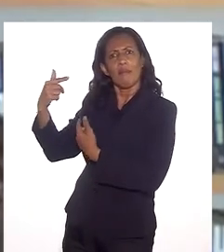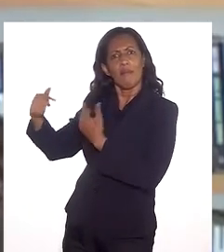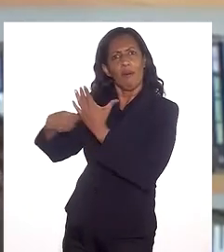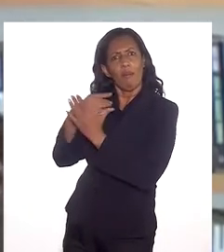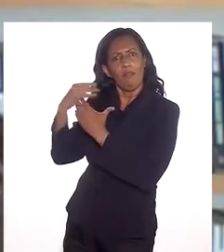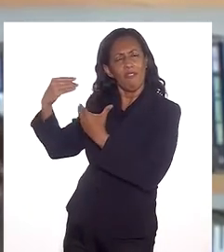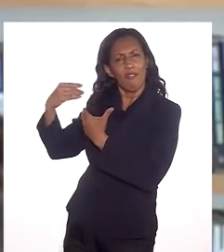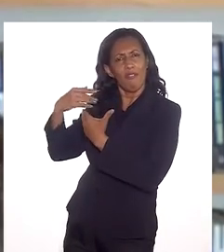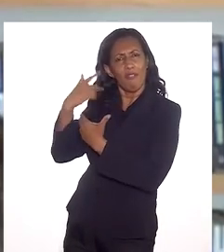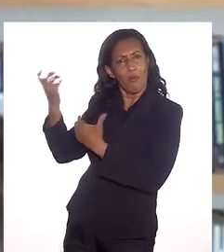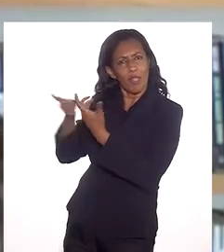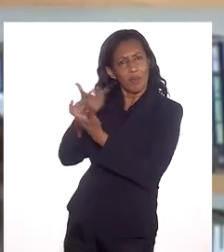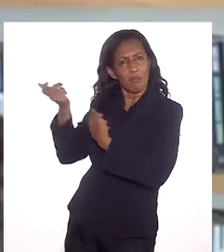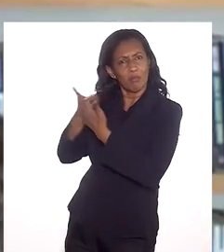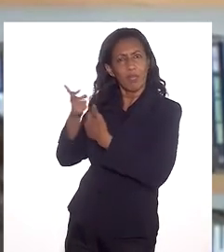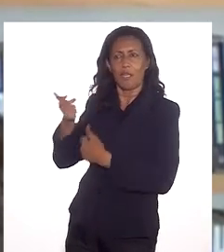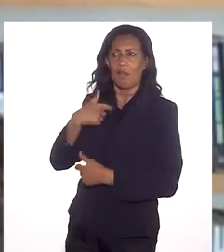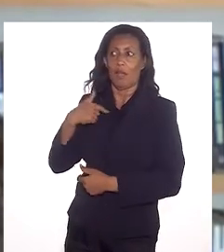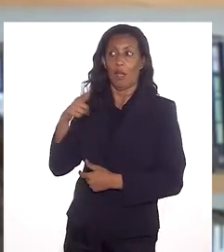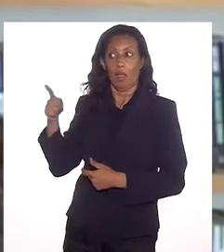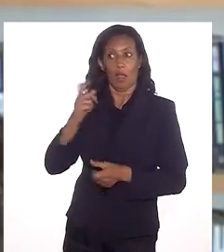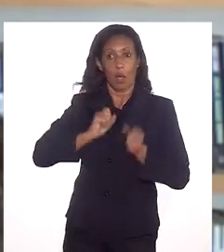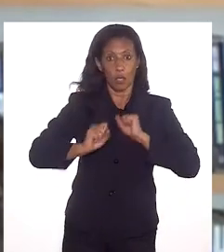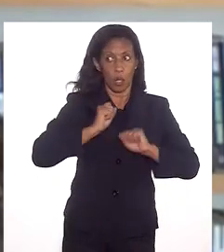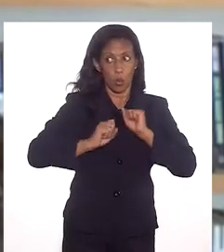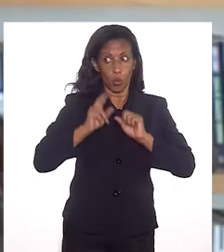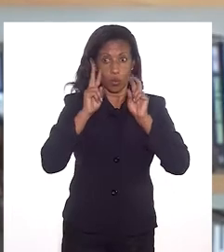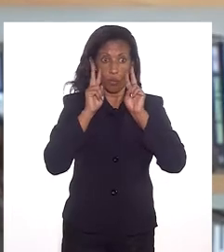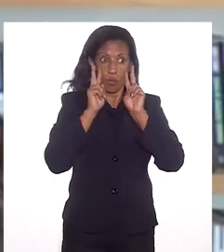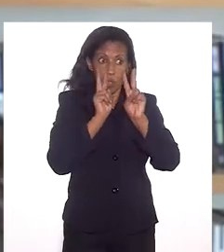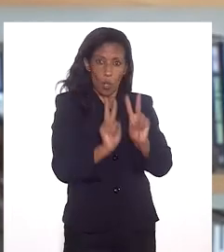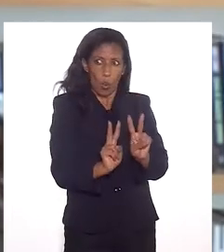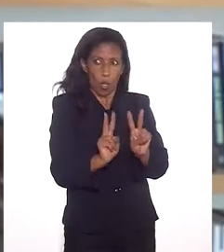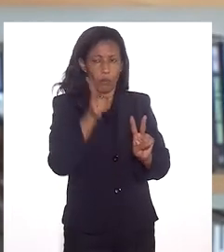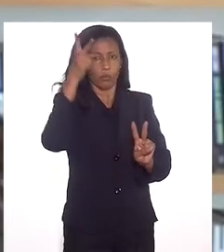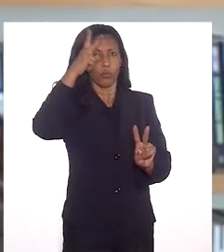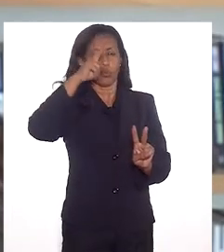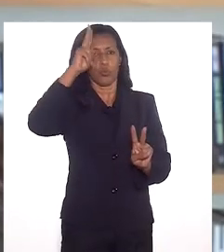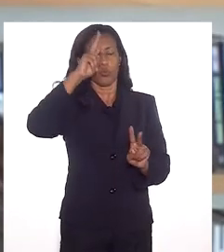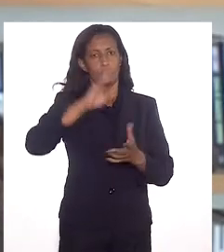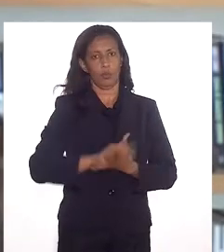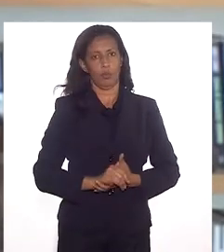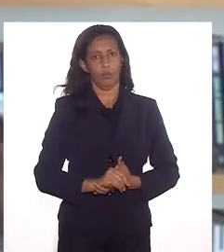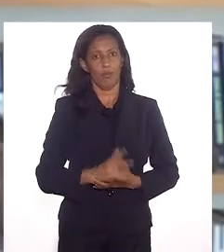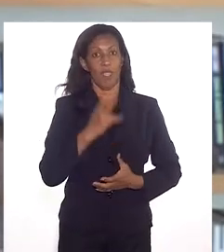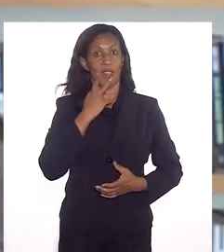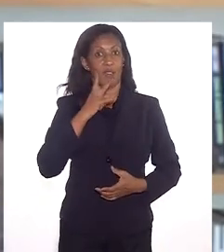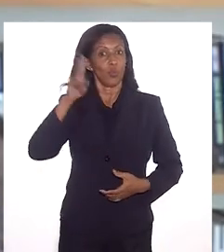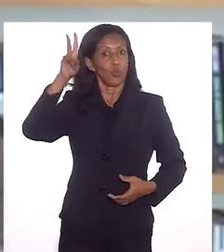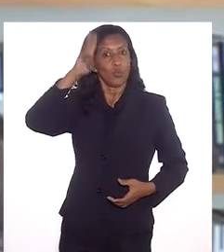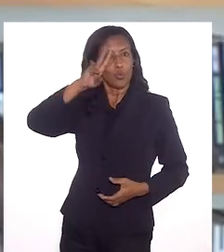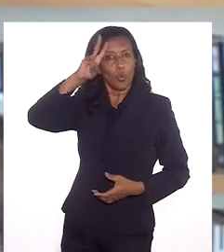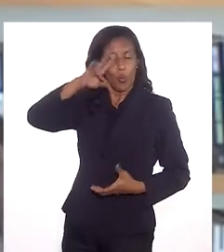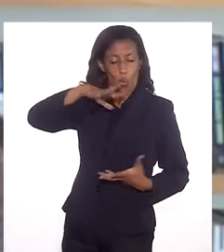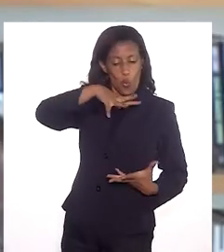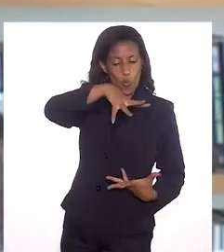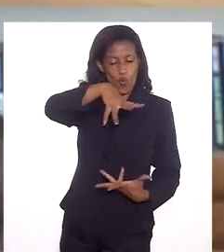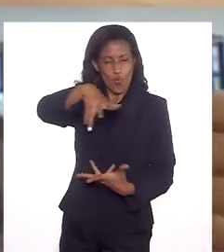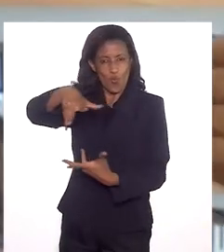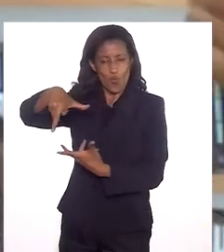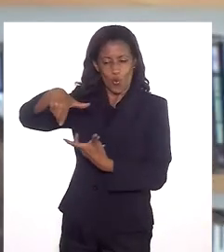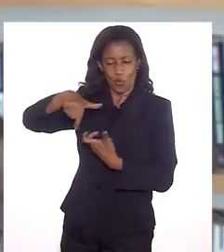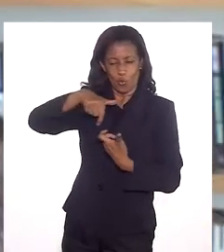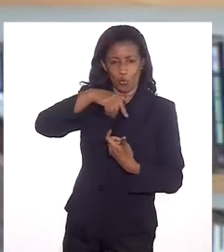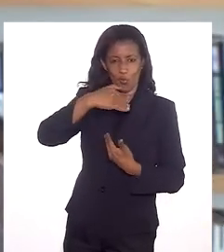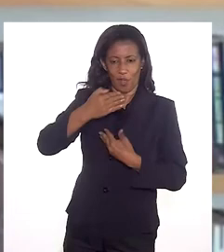dizia para, na hora das angústias, eu enxergar a vida na perspectiva histórica. Porque ele dizia que, historicamente, o